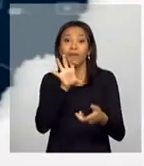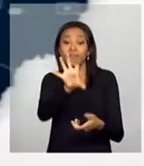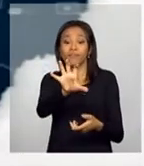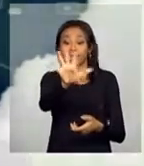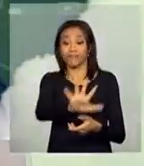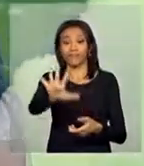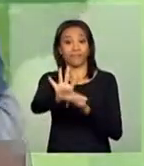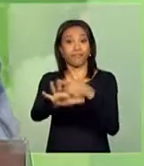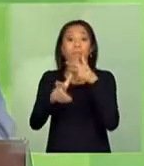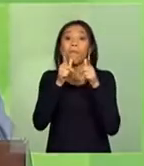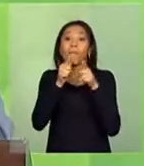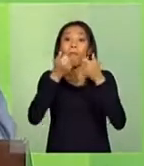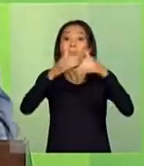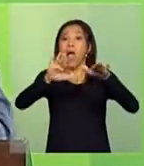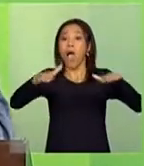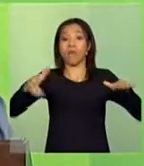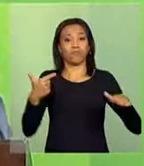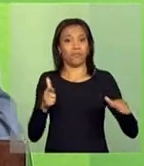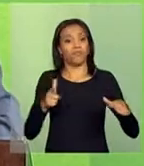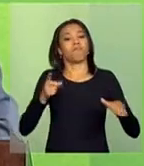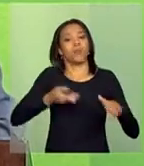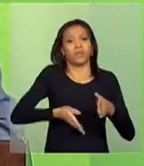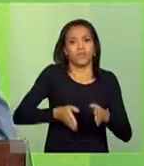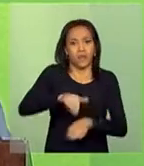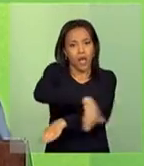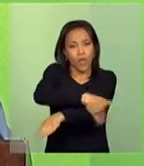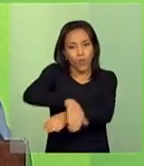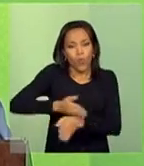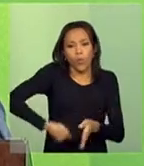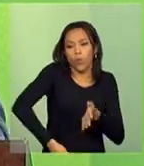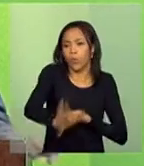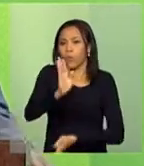são nas hidrovias desta região.